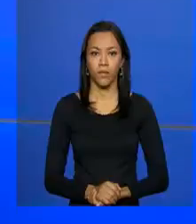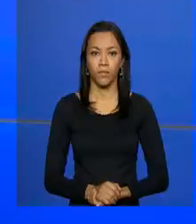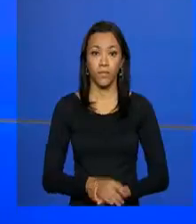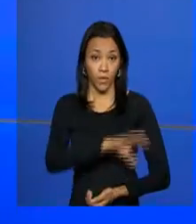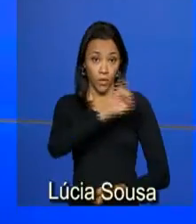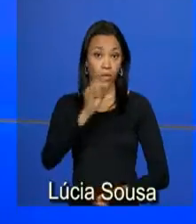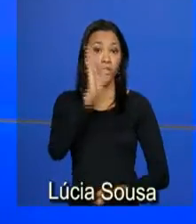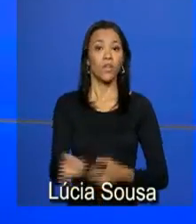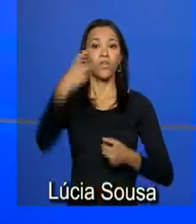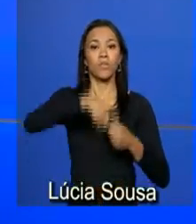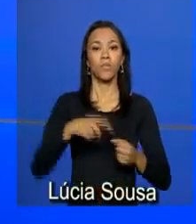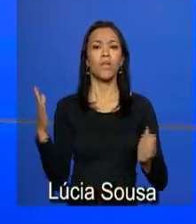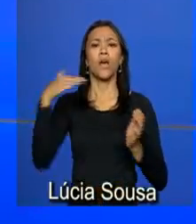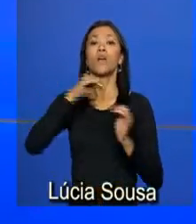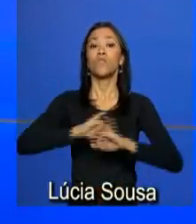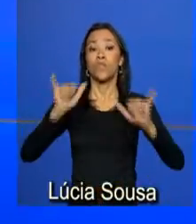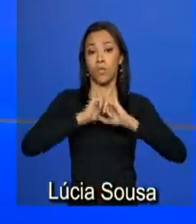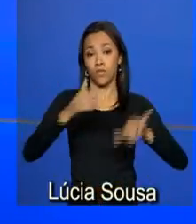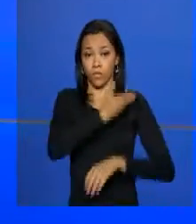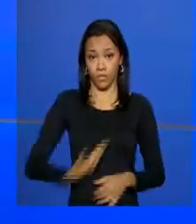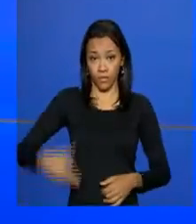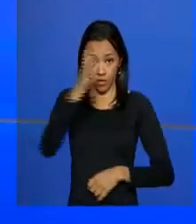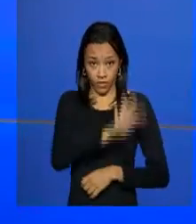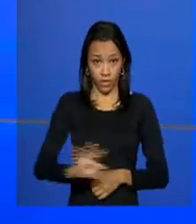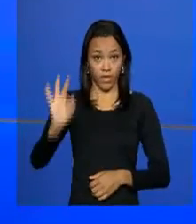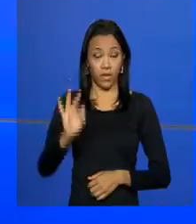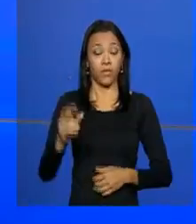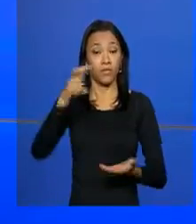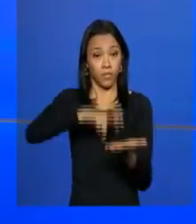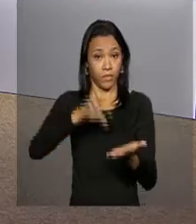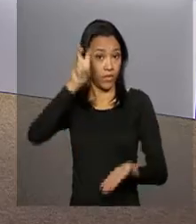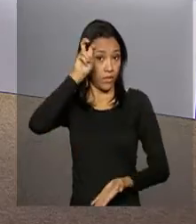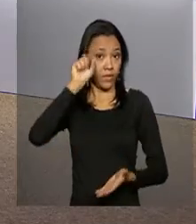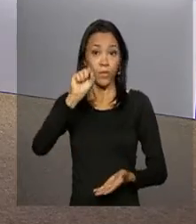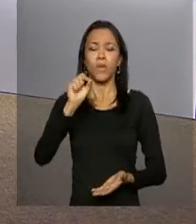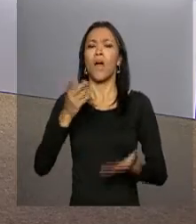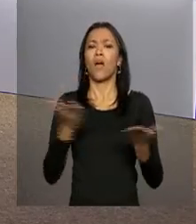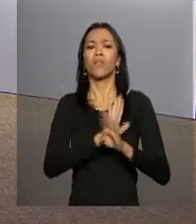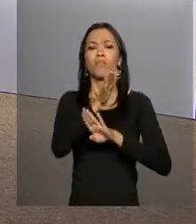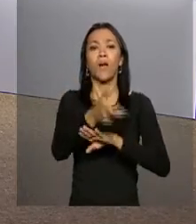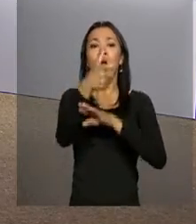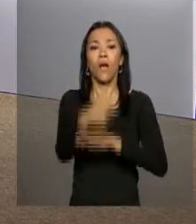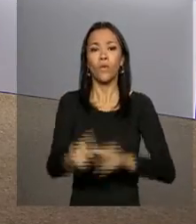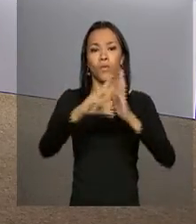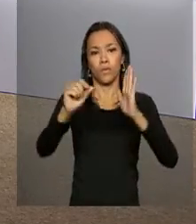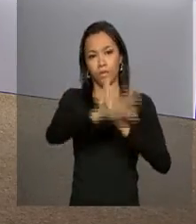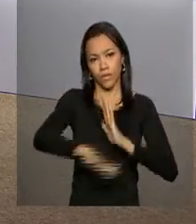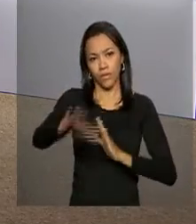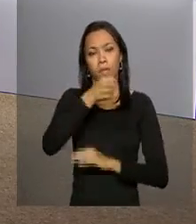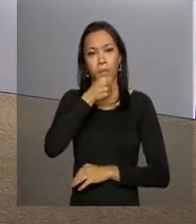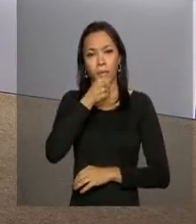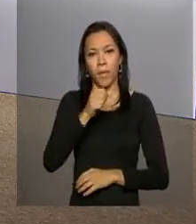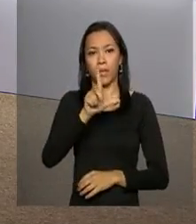Olá, estamos de volta com as últimas notícias do Governo Federal na manhã desta quinta-feira. Vamos direto ao Palácio do Planalto falar com o repórter